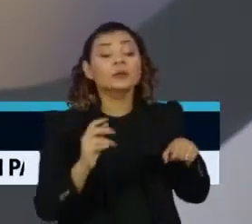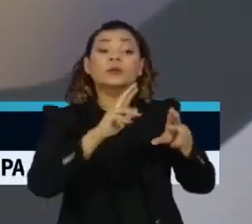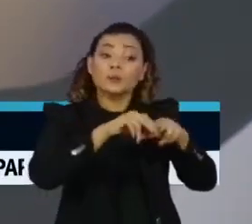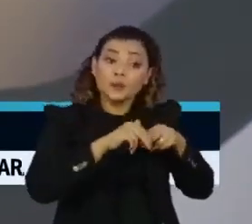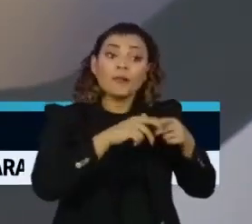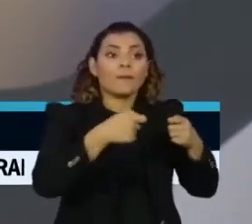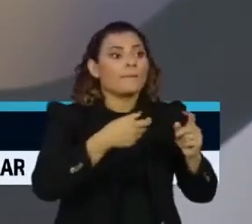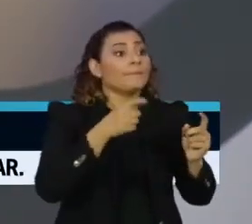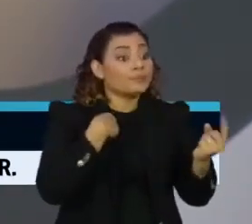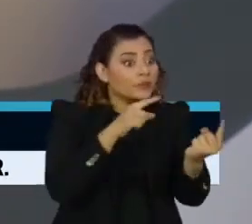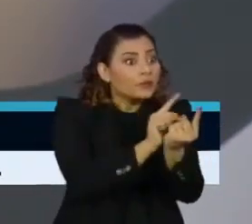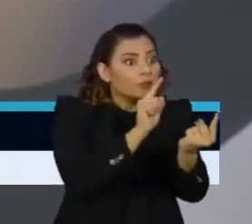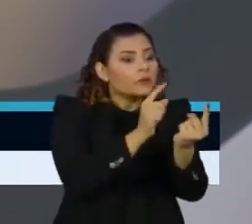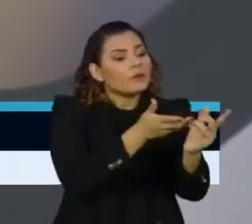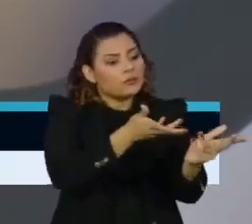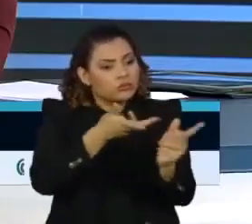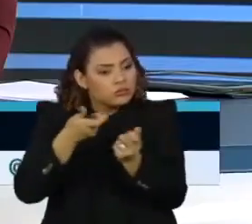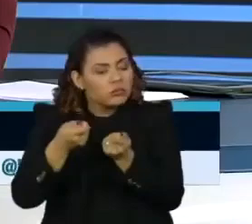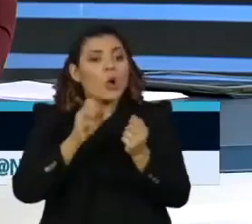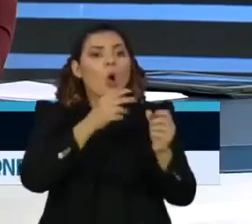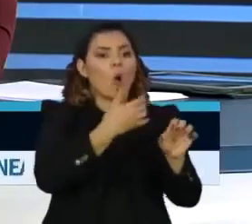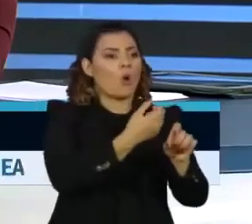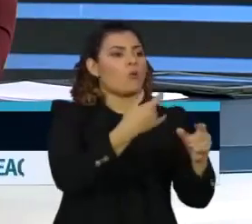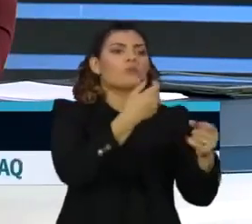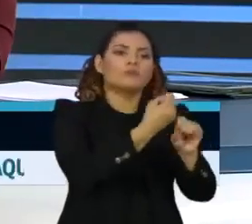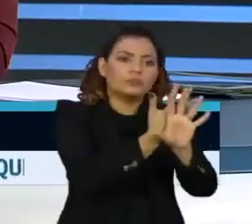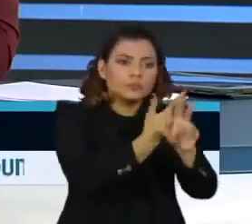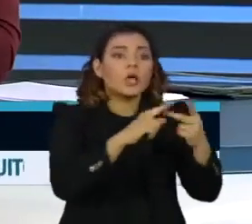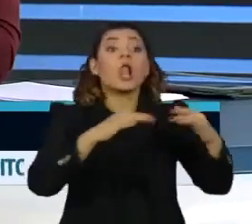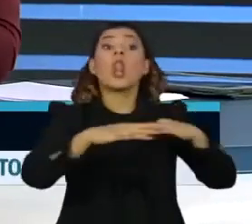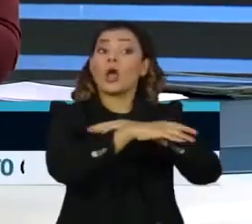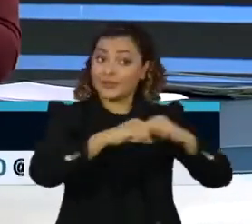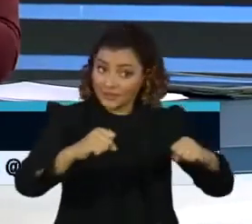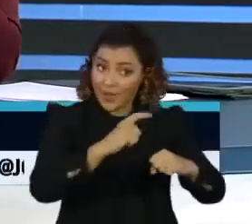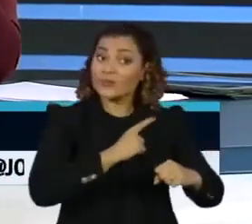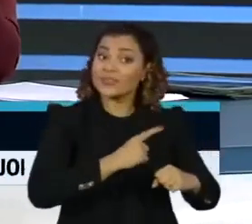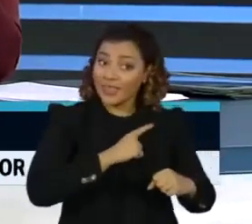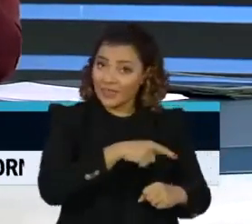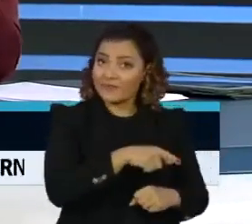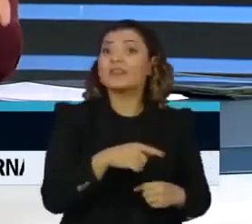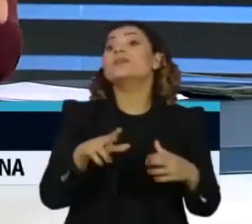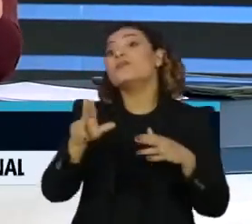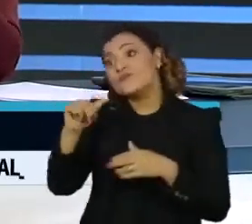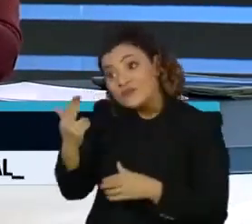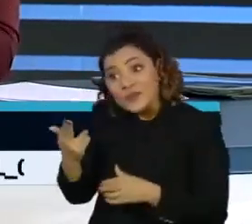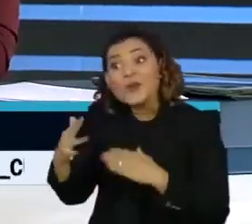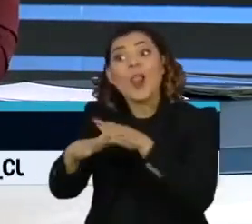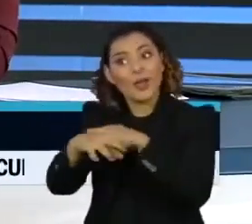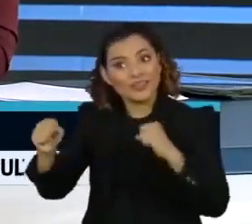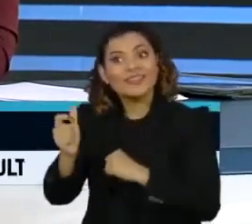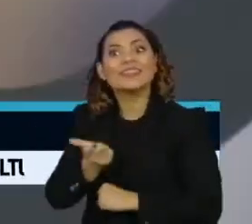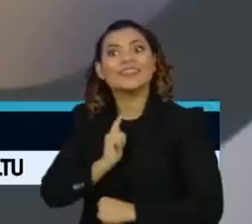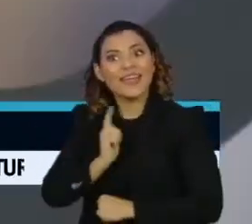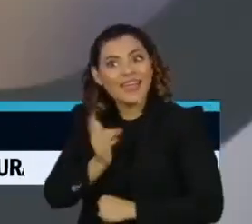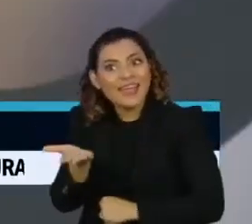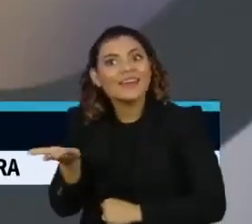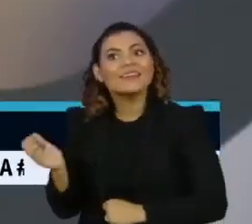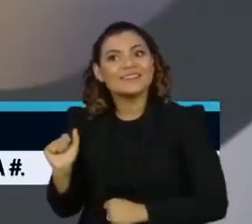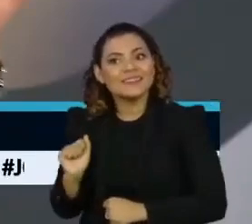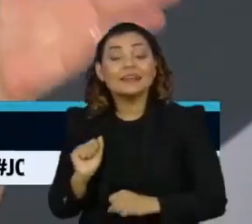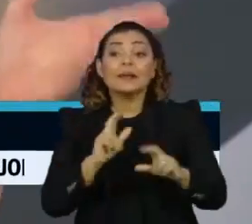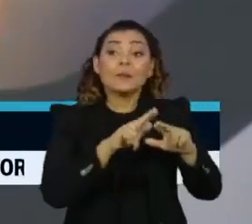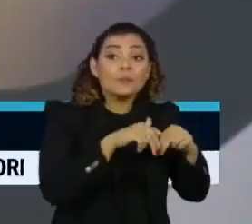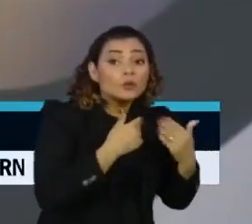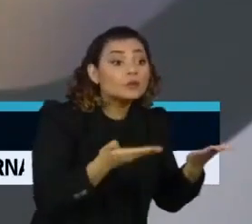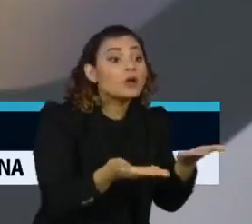acolhimento, telemedicina, lockdown, eles fizeram foi falado isso na matéria. Então, quer dizer, e